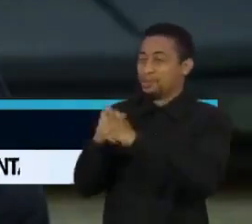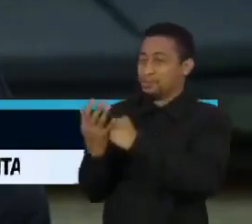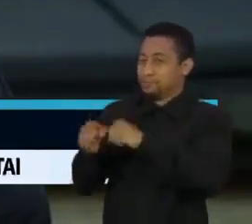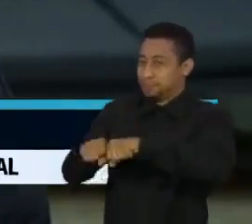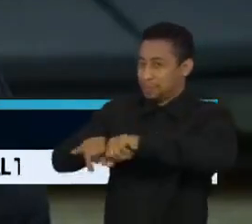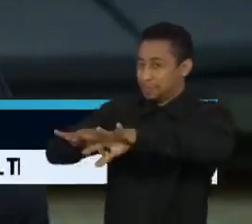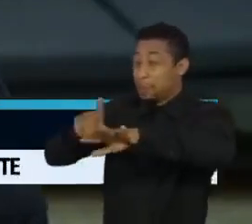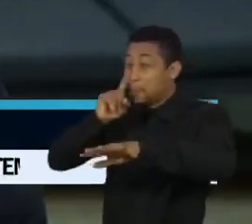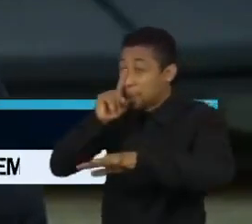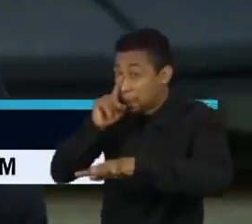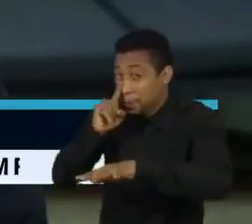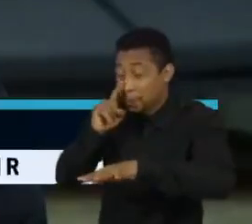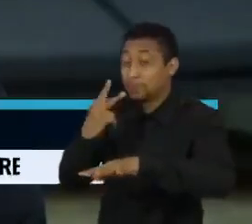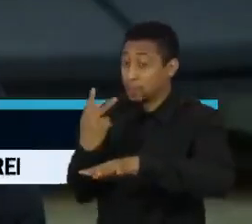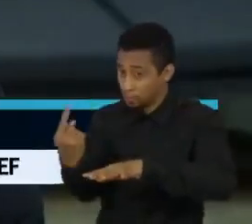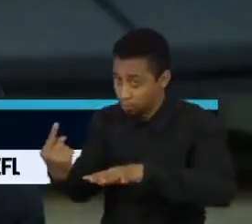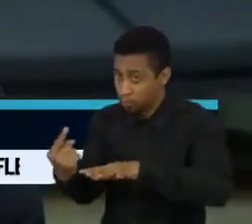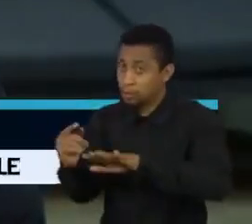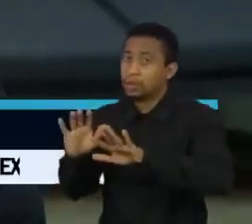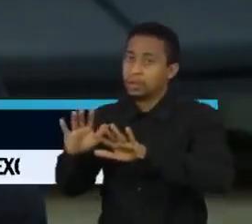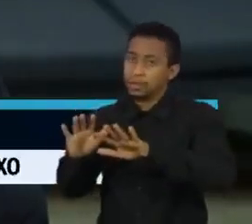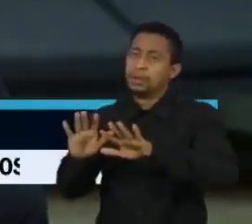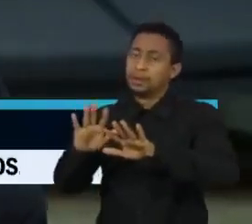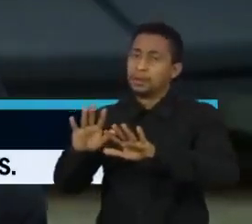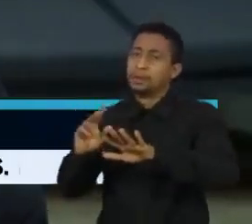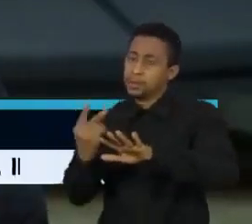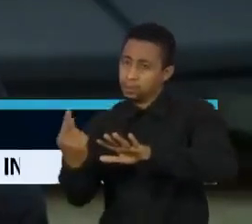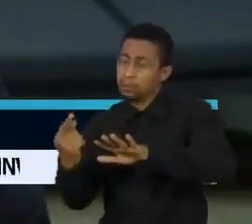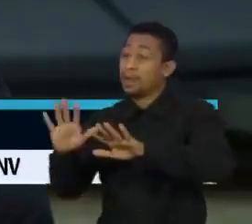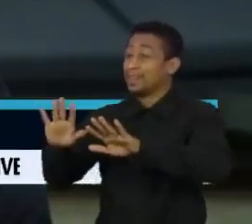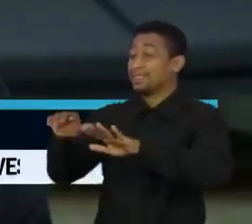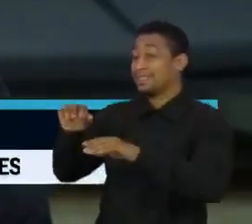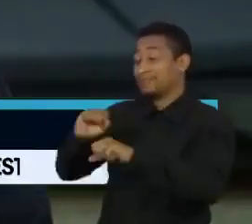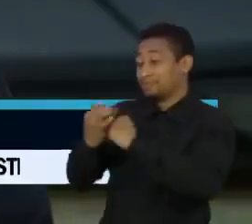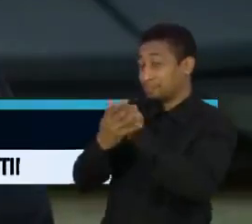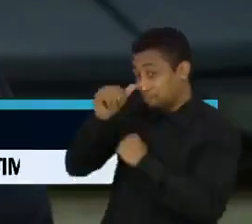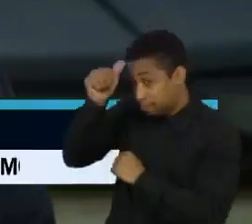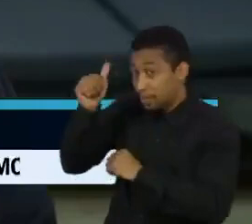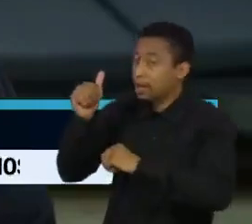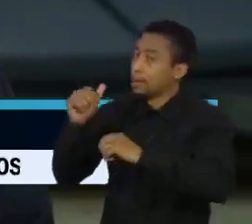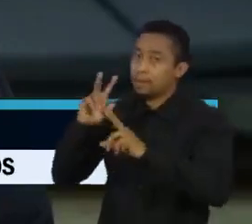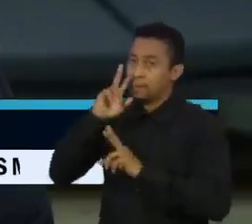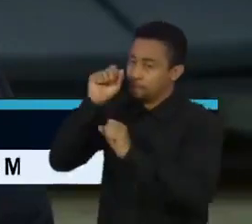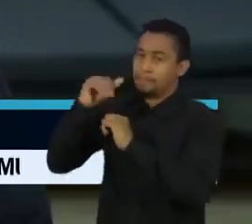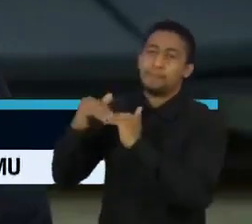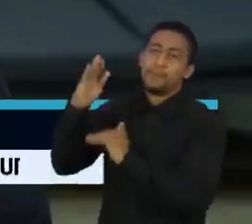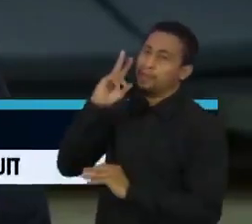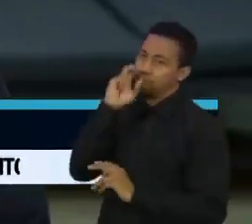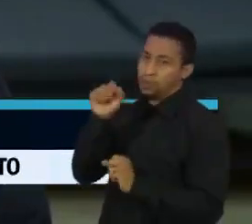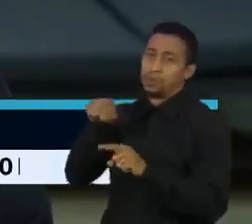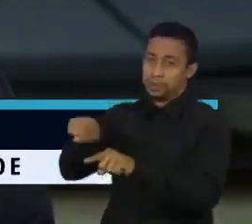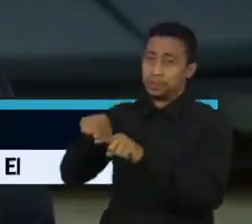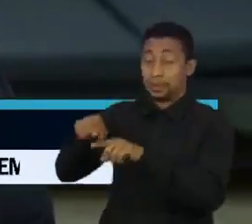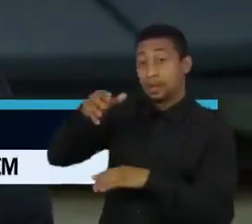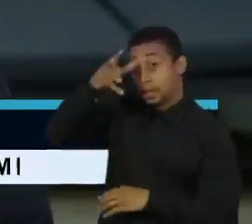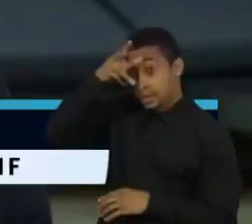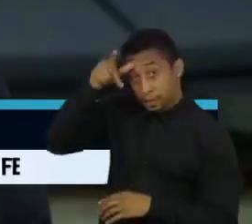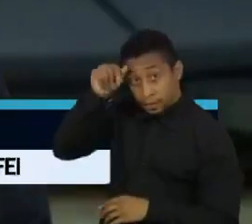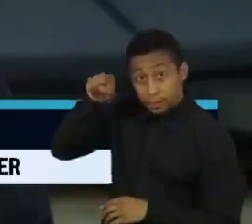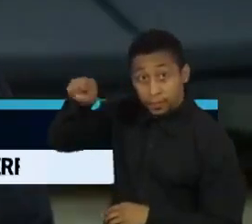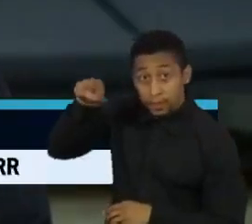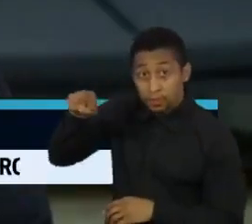e predominou lá, apesar da nossa variante gama, então passou por cima dela. A gente tem em Manaus, aqui no Amazonas,